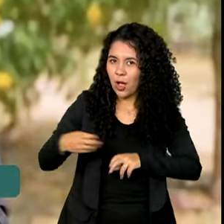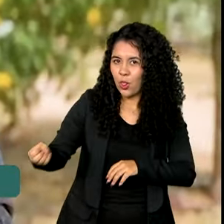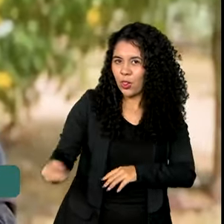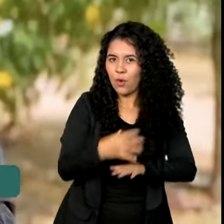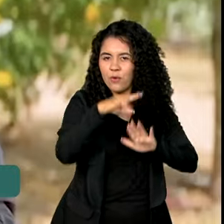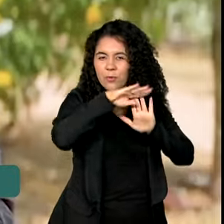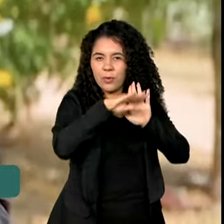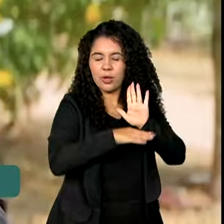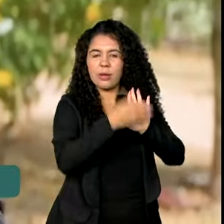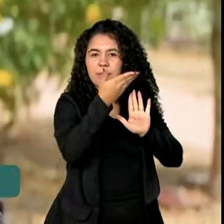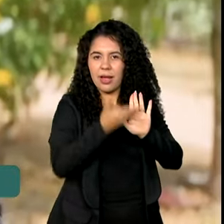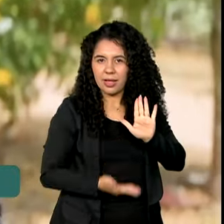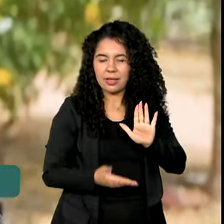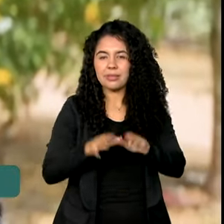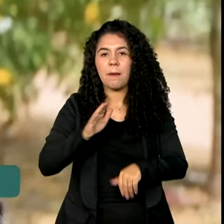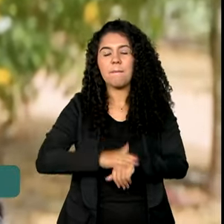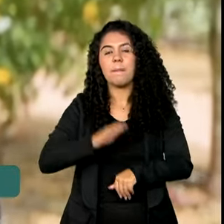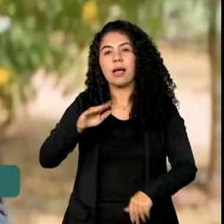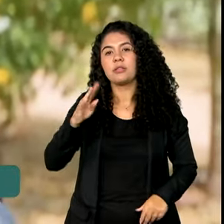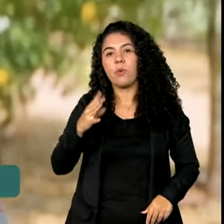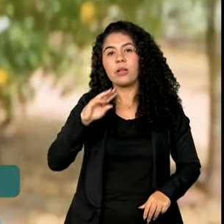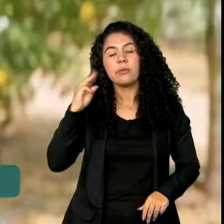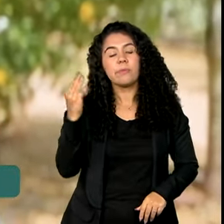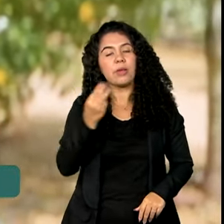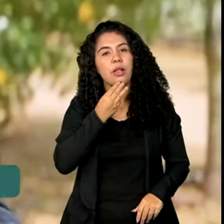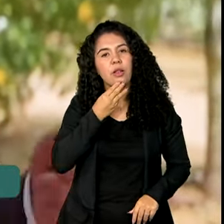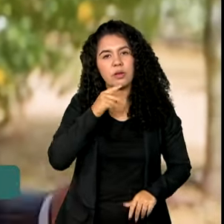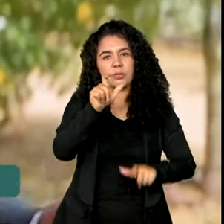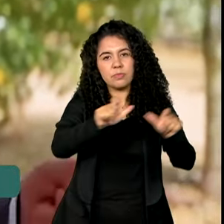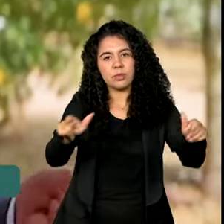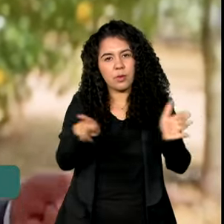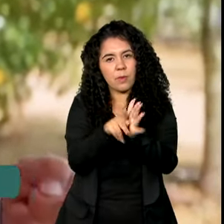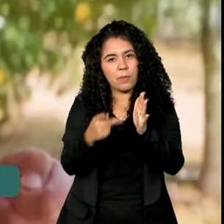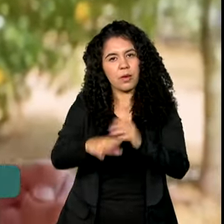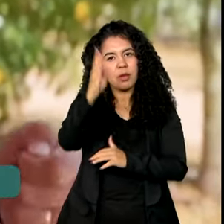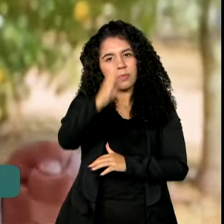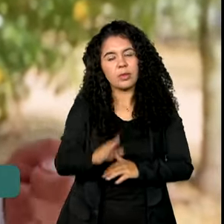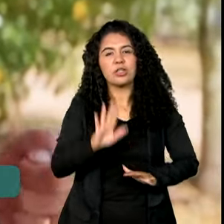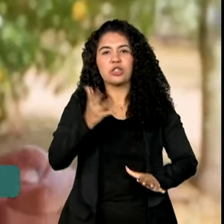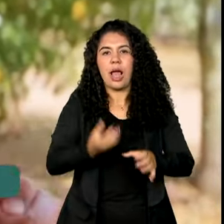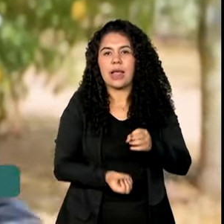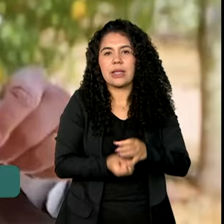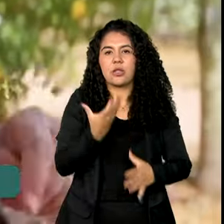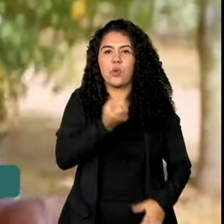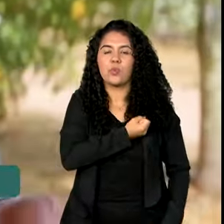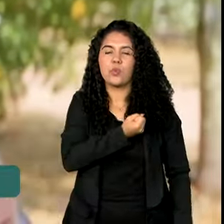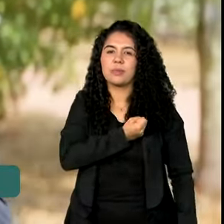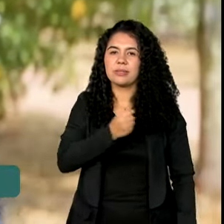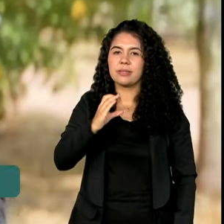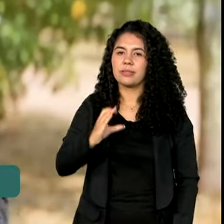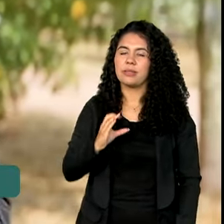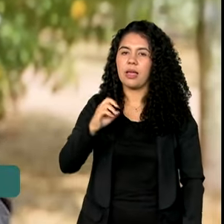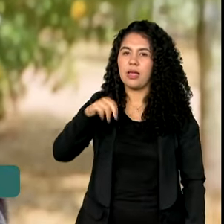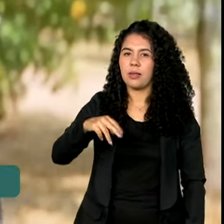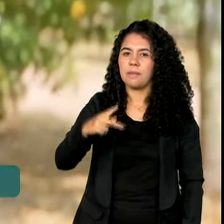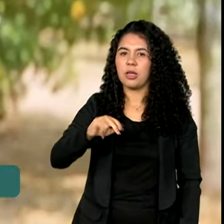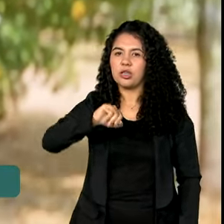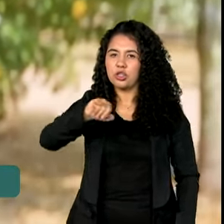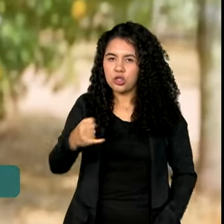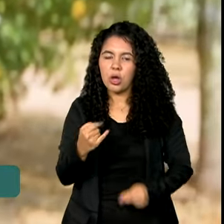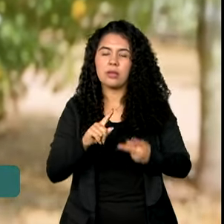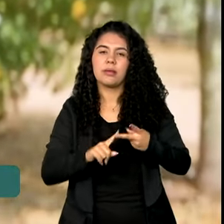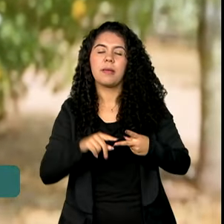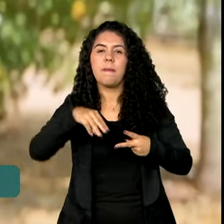4 milhões e 630 mil brasileiros já tem ali o seu CNPJ, MEI, em São do Bolsa Família,